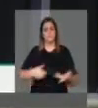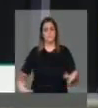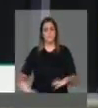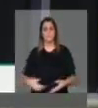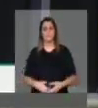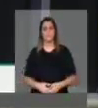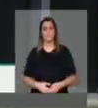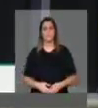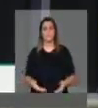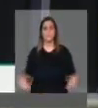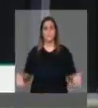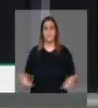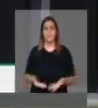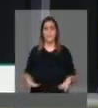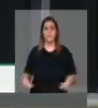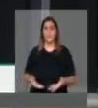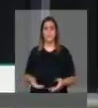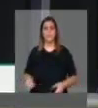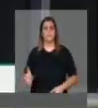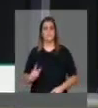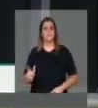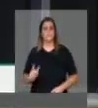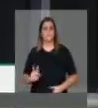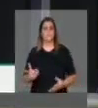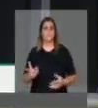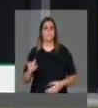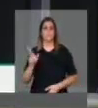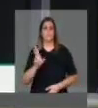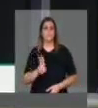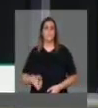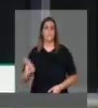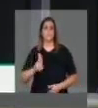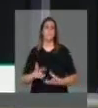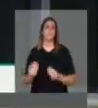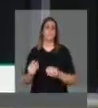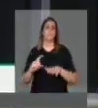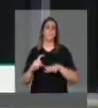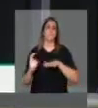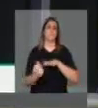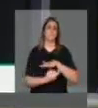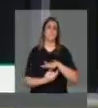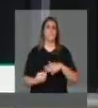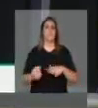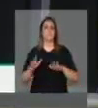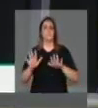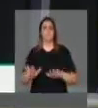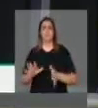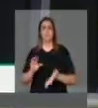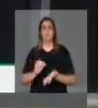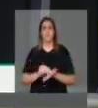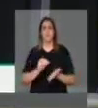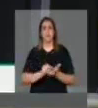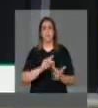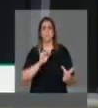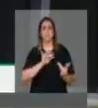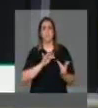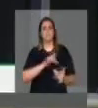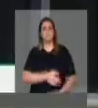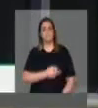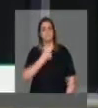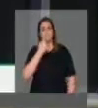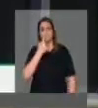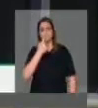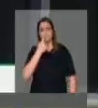moderno está tão cheio de redes sociais, mas tão carente de fraternidade, tão carente de